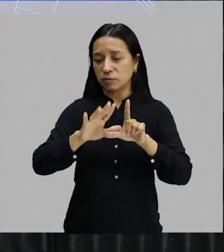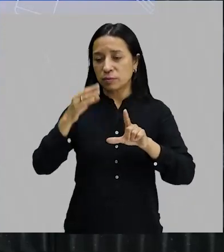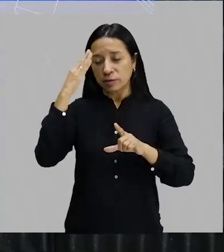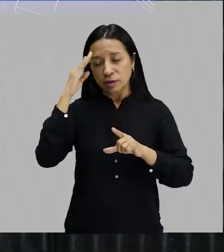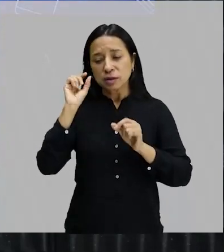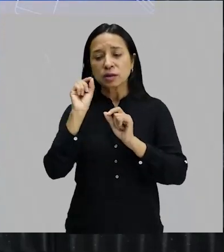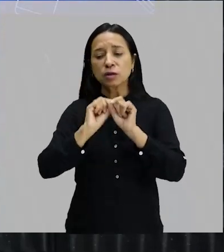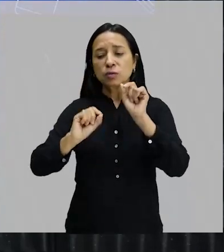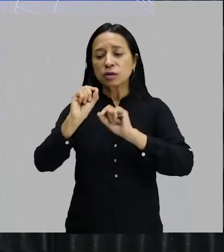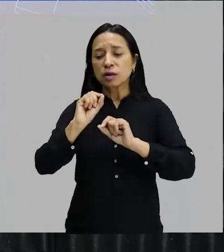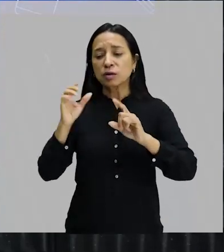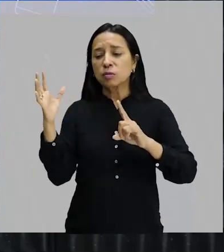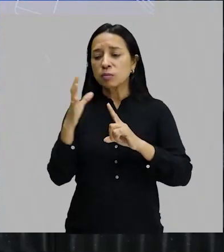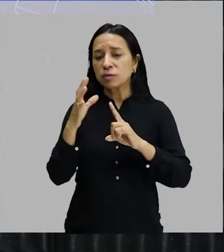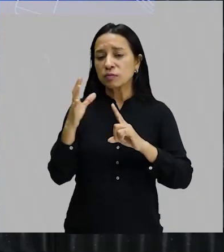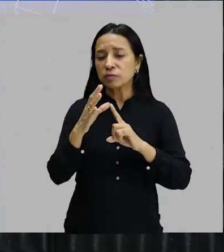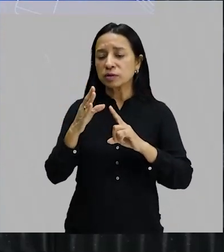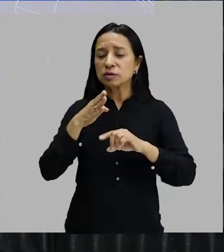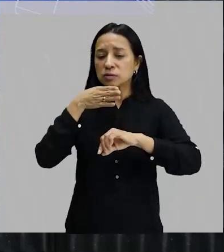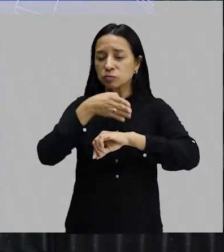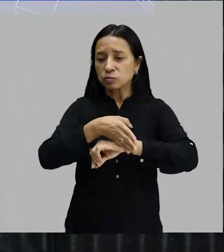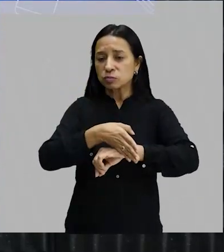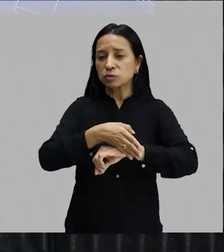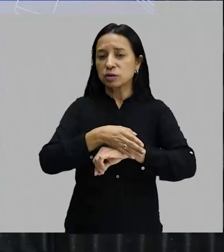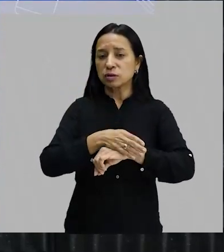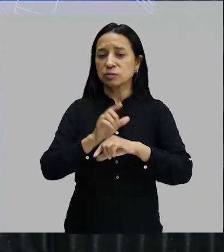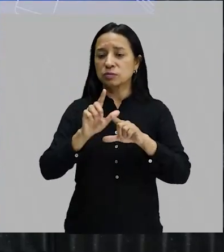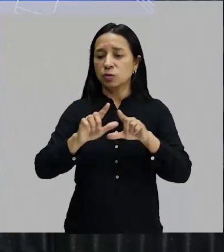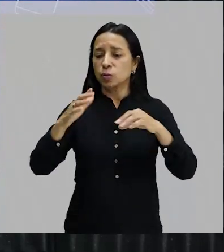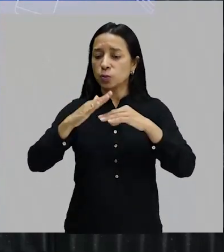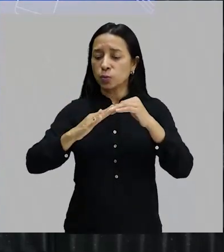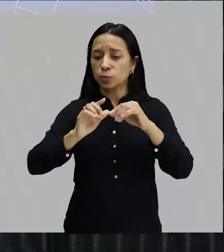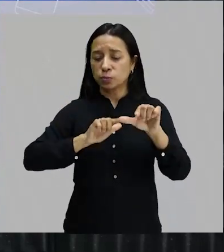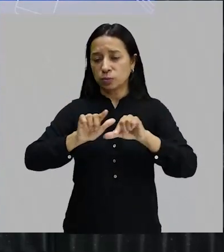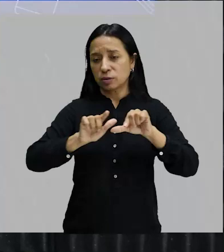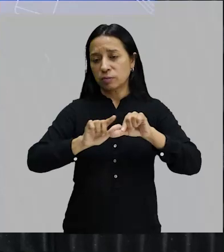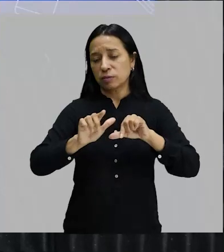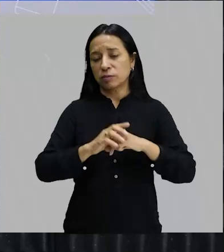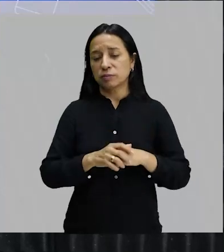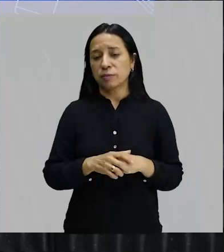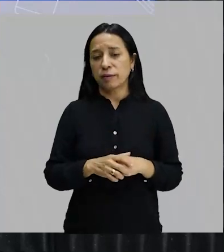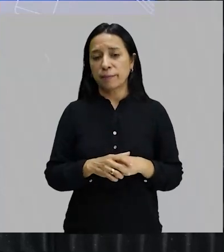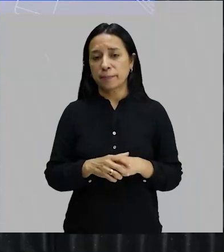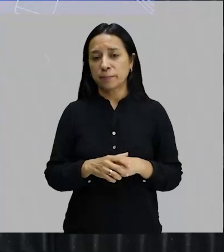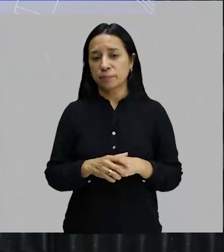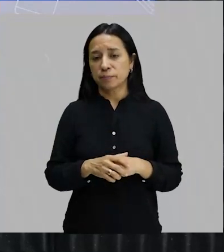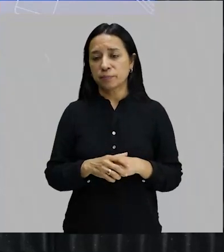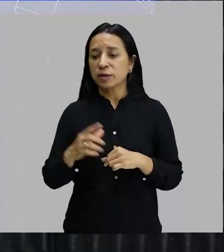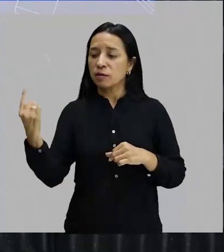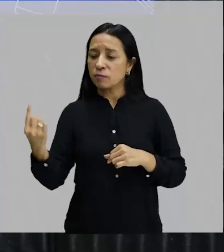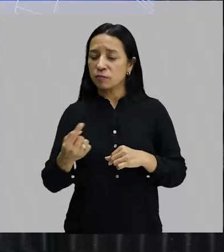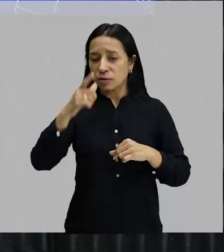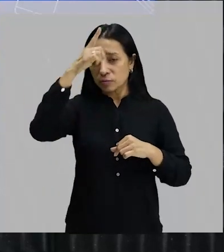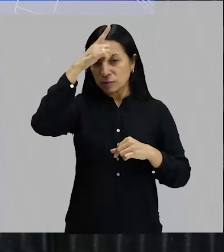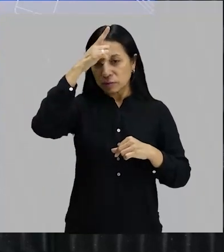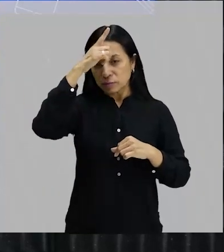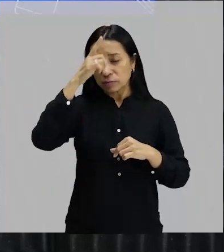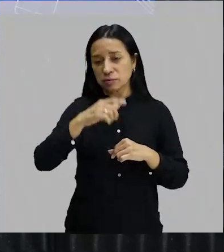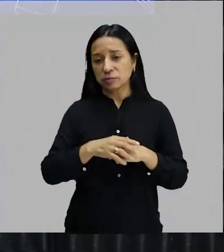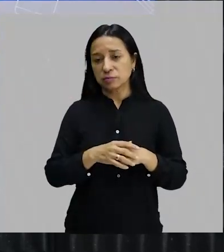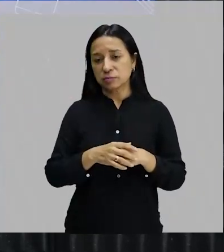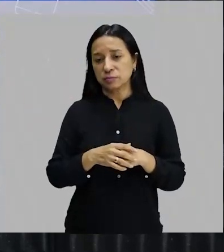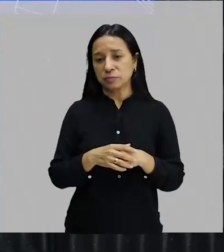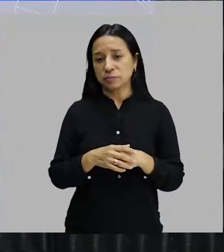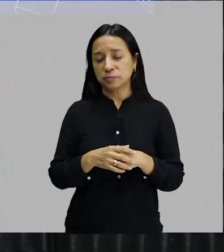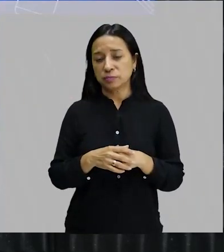e como interfere diretamente na obra dele, e veio da Alemanha. Então, você não pode dissociar uma coisa da outra. Você vai linkando uma coisa da outra para